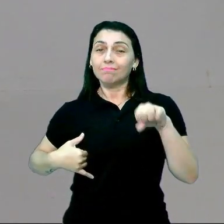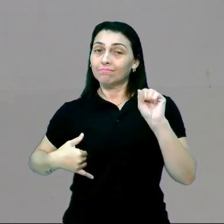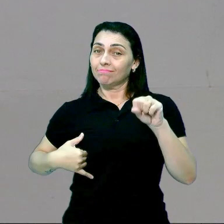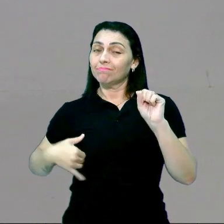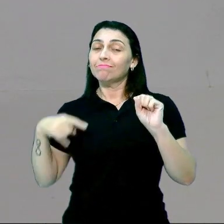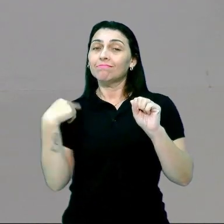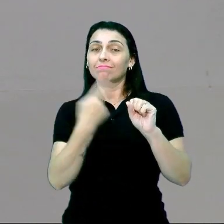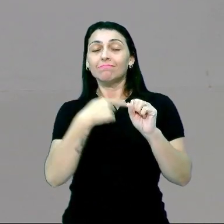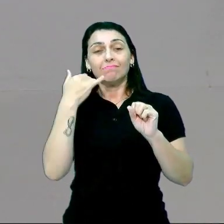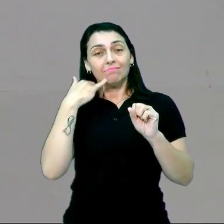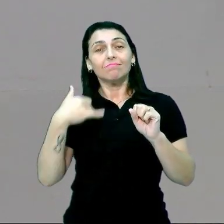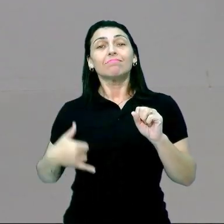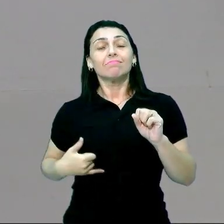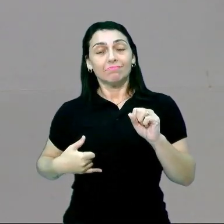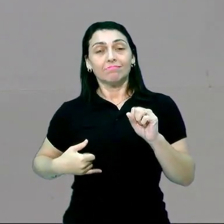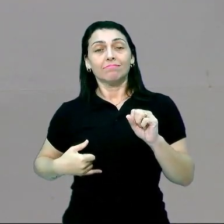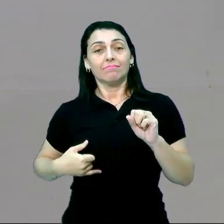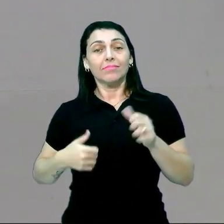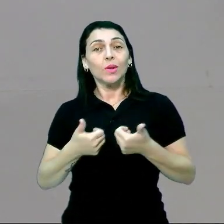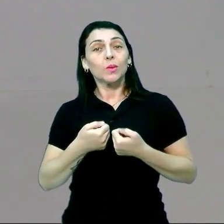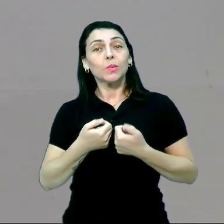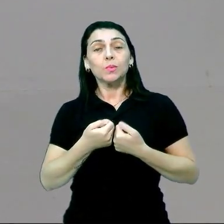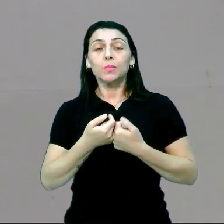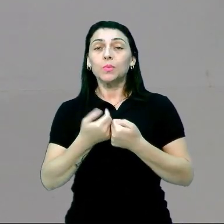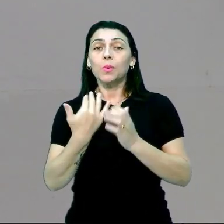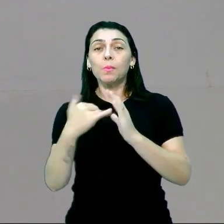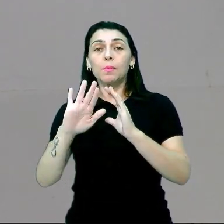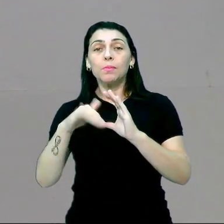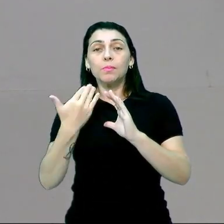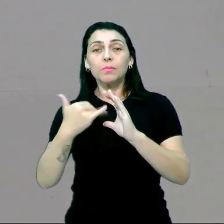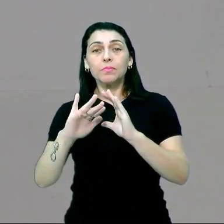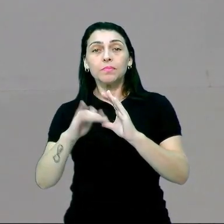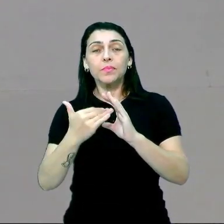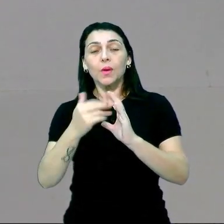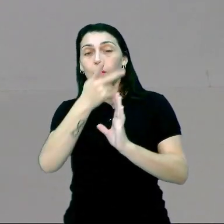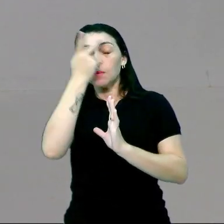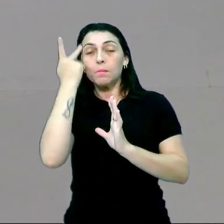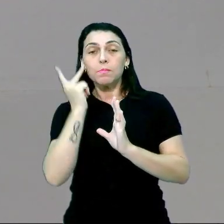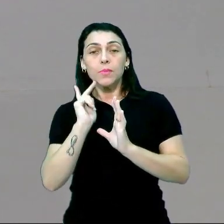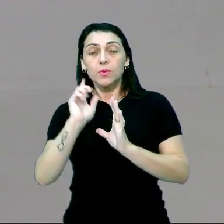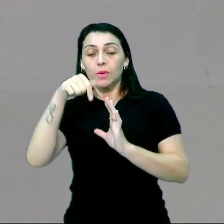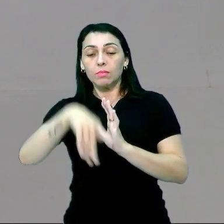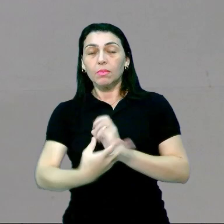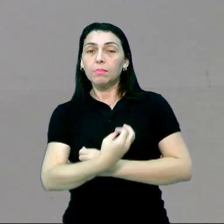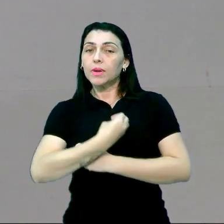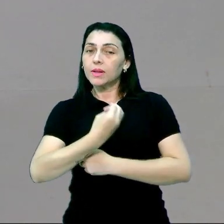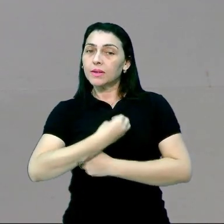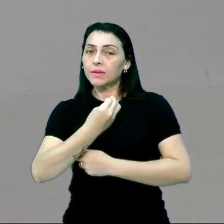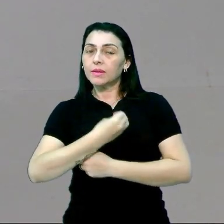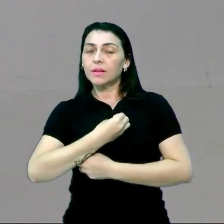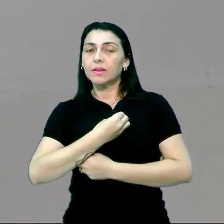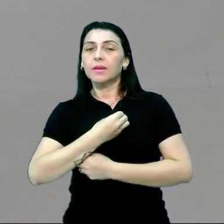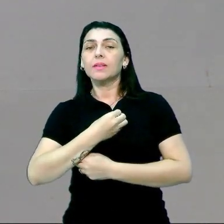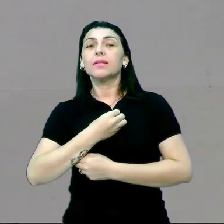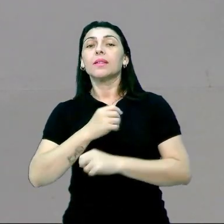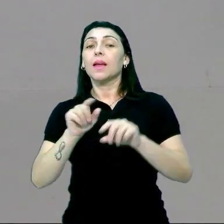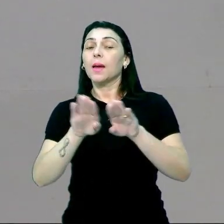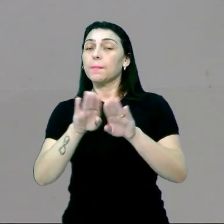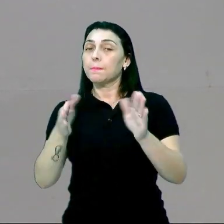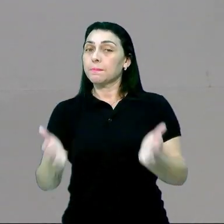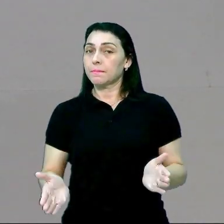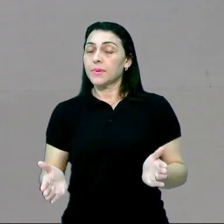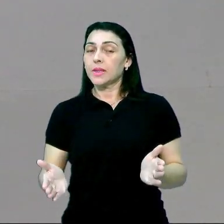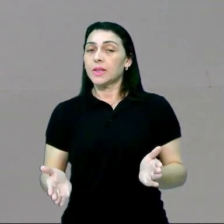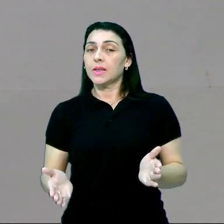nos nossos celulares, trocando mensagens com pessoas que não estão ali, à mesa,